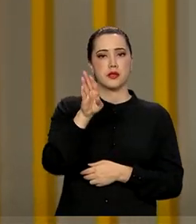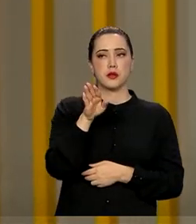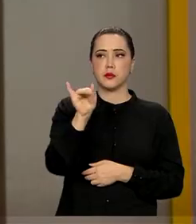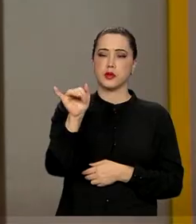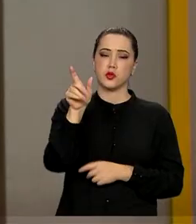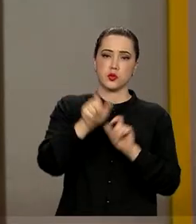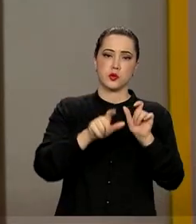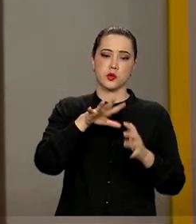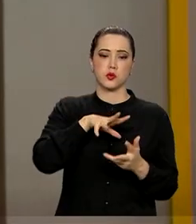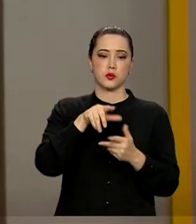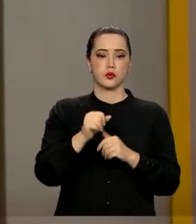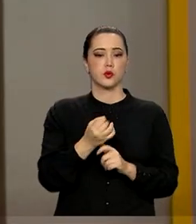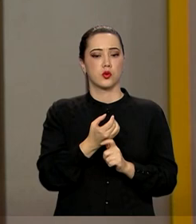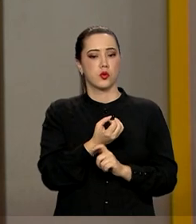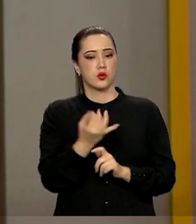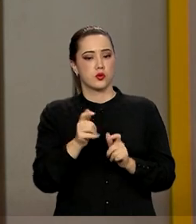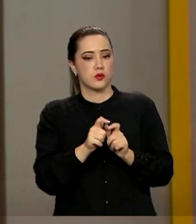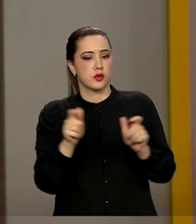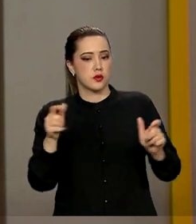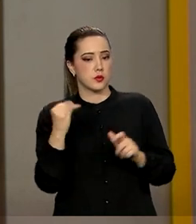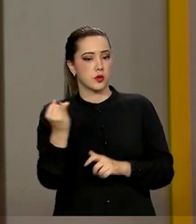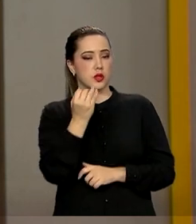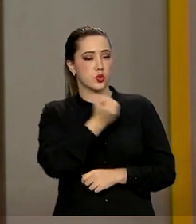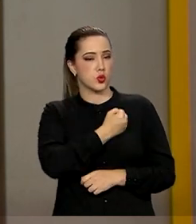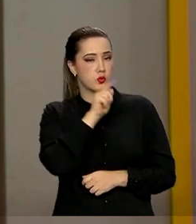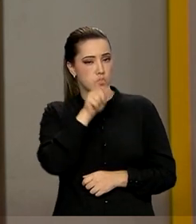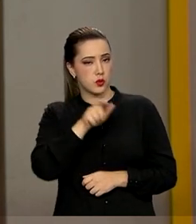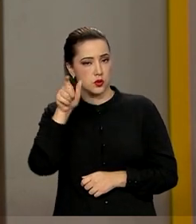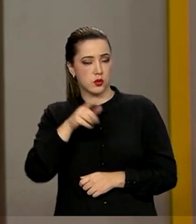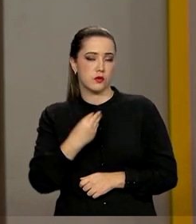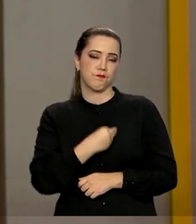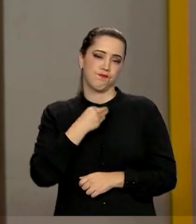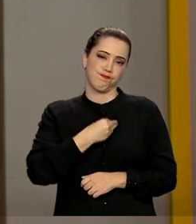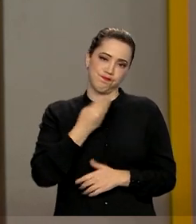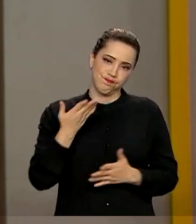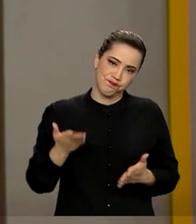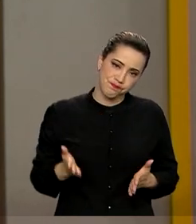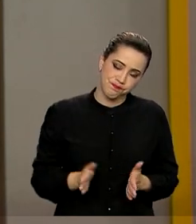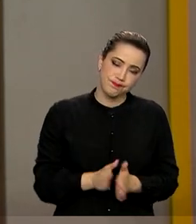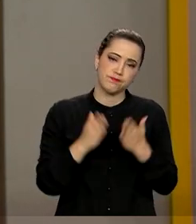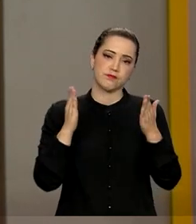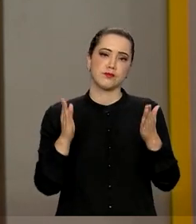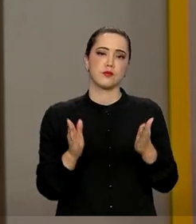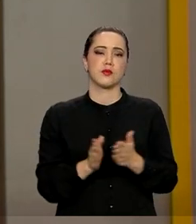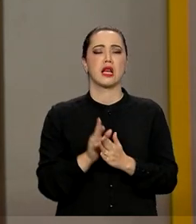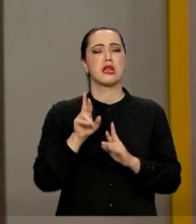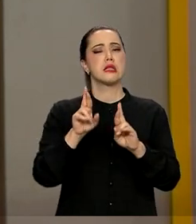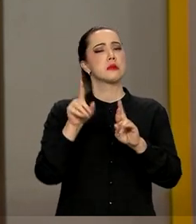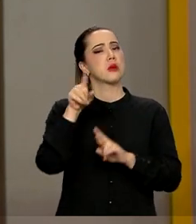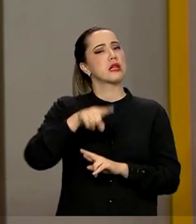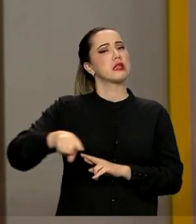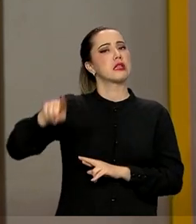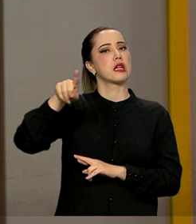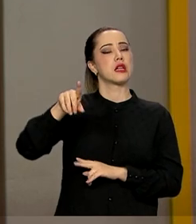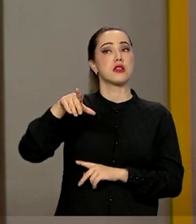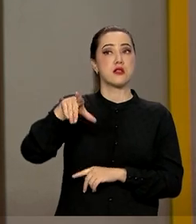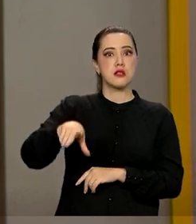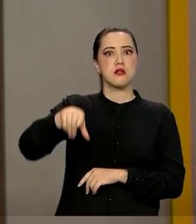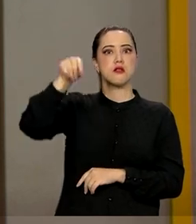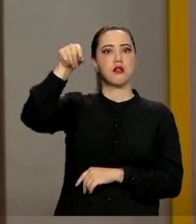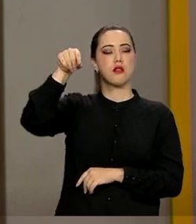do mundo. Grande parte dessa população vive na pobreza e também espera desses líderes definições mais